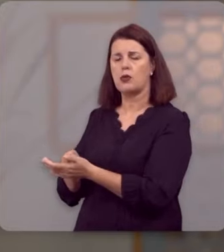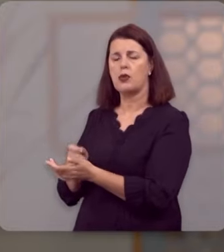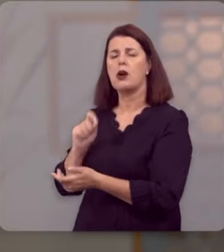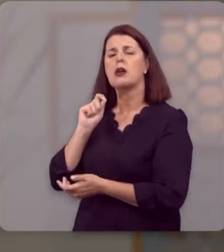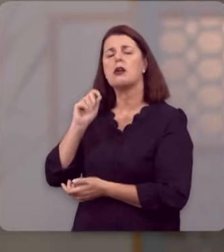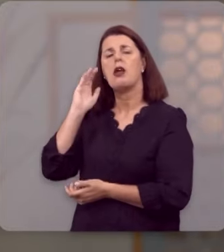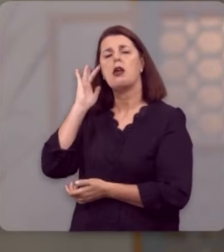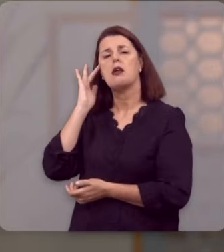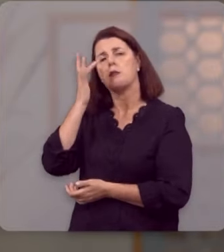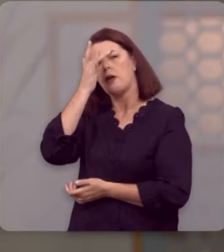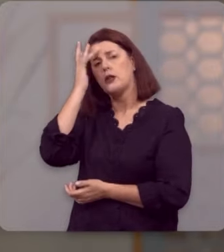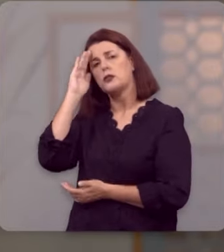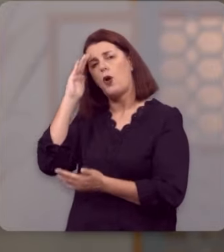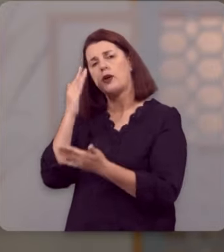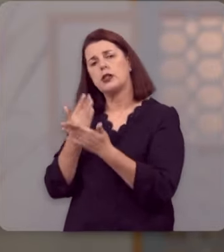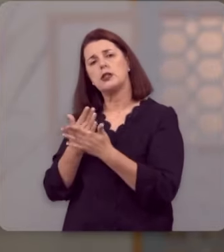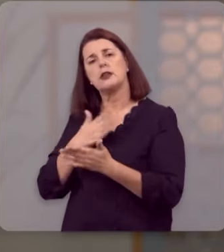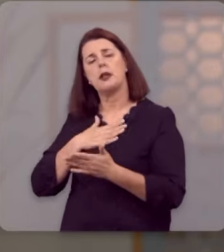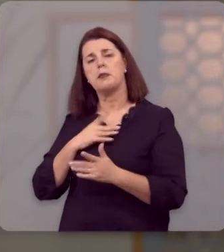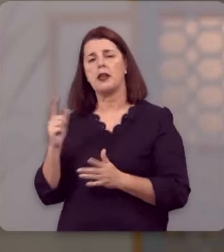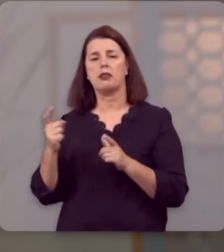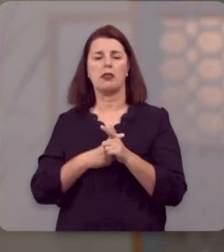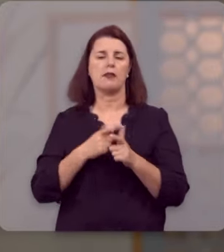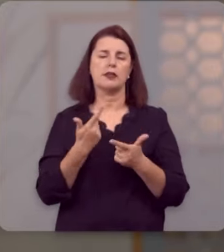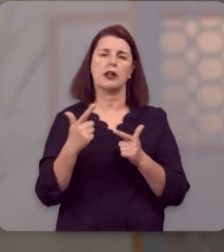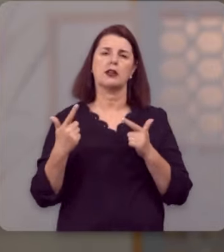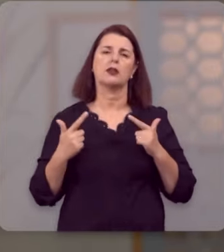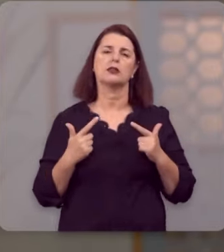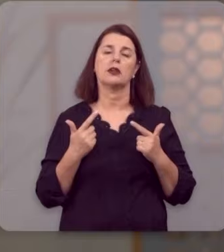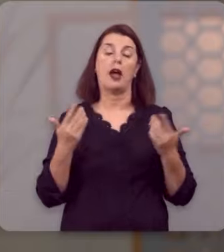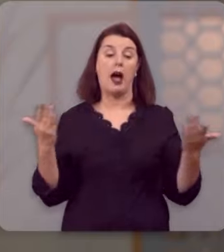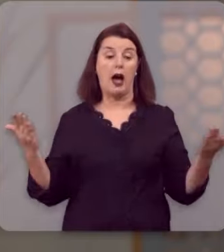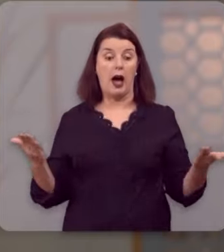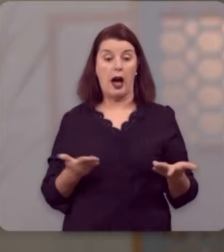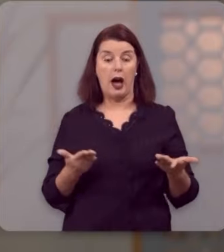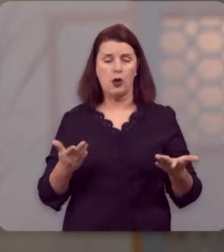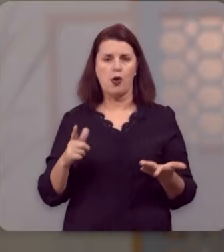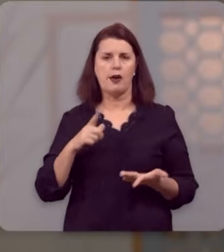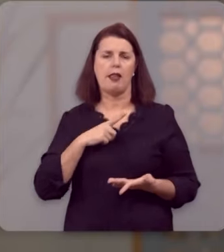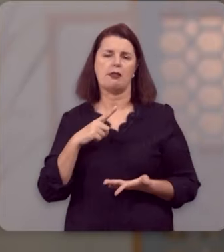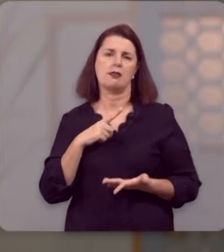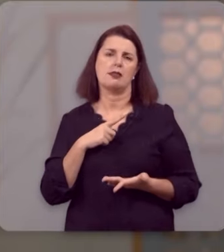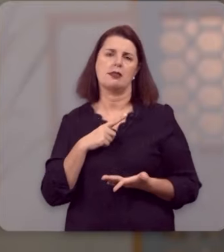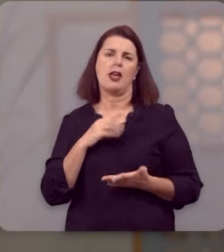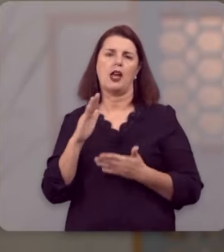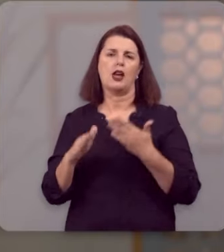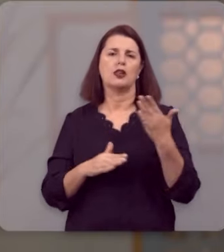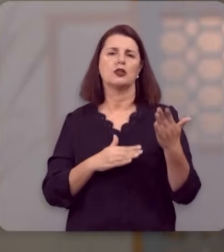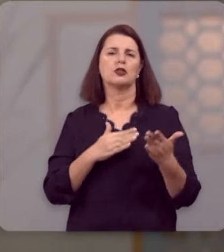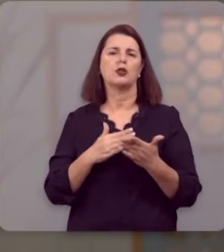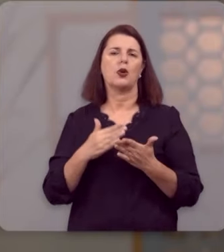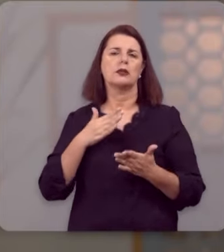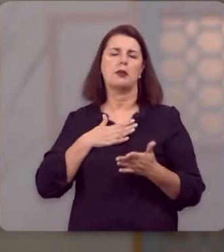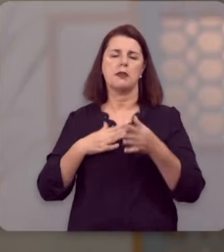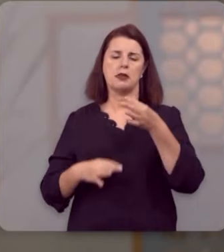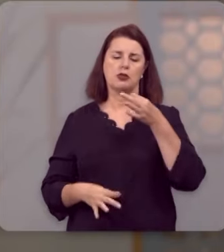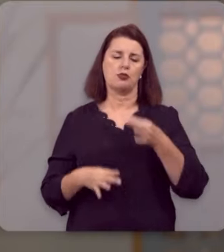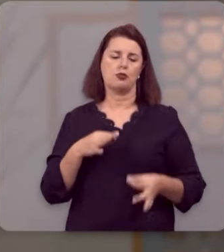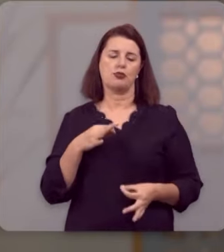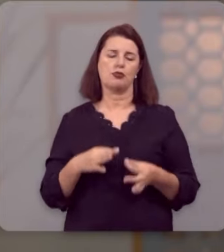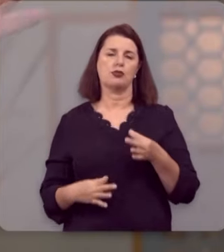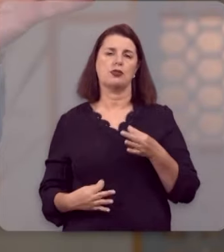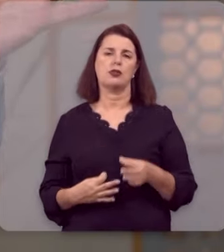em mim não deve mais nada. Ao contrário, tem agora em seu favor toda a minha